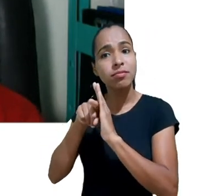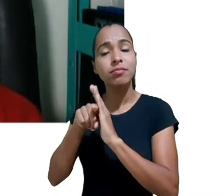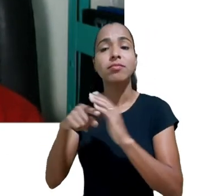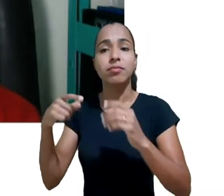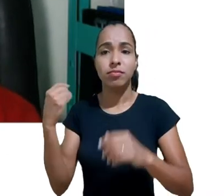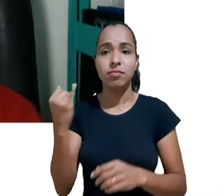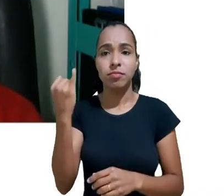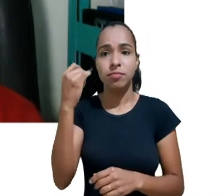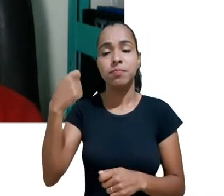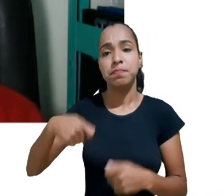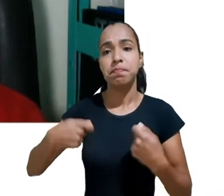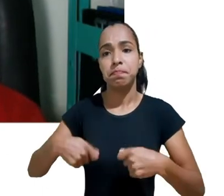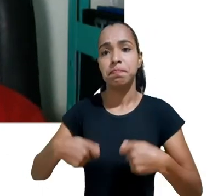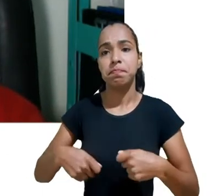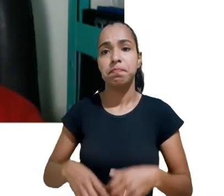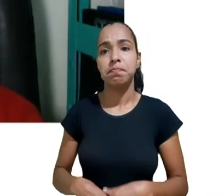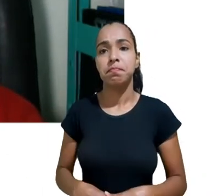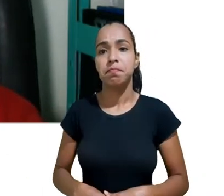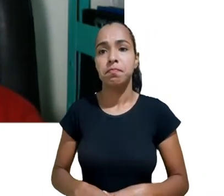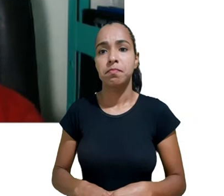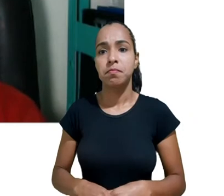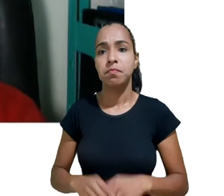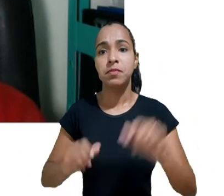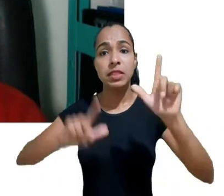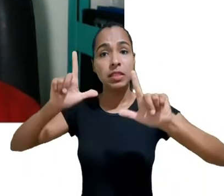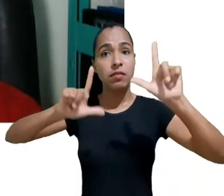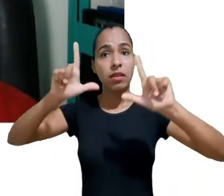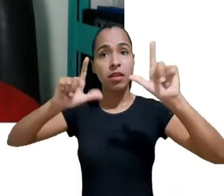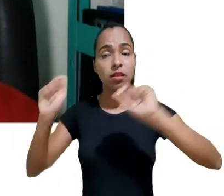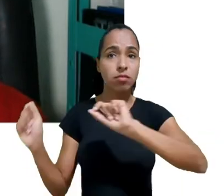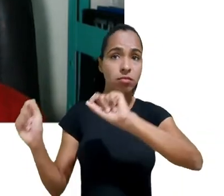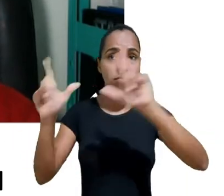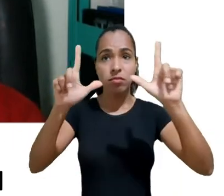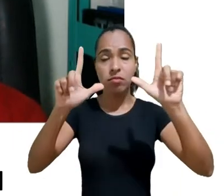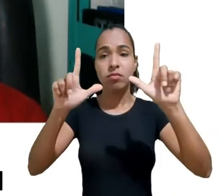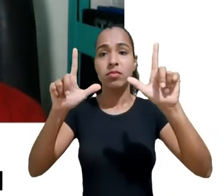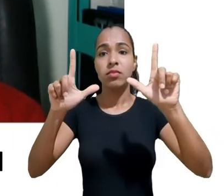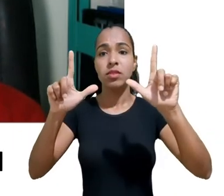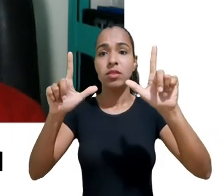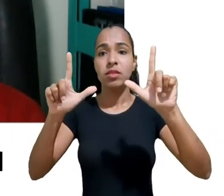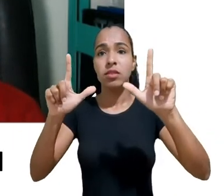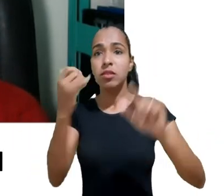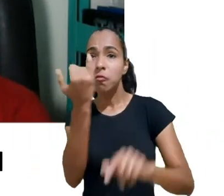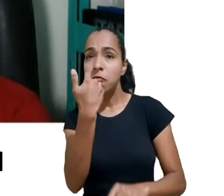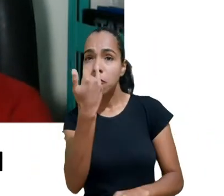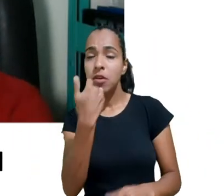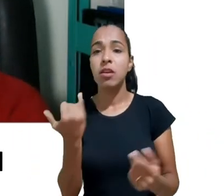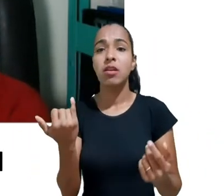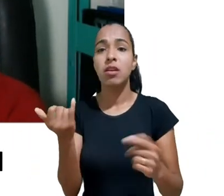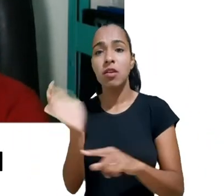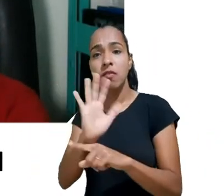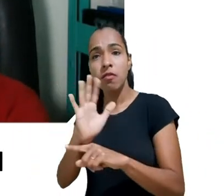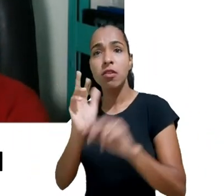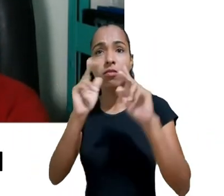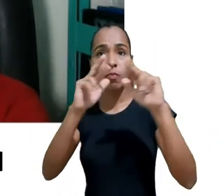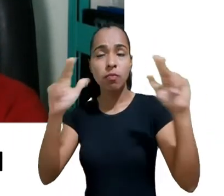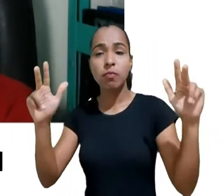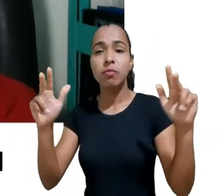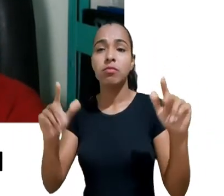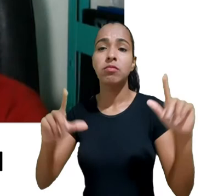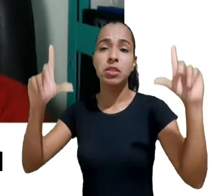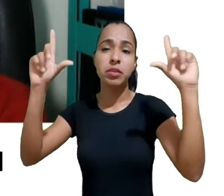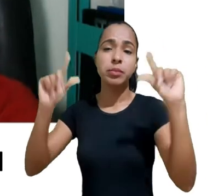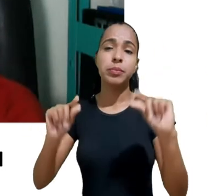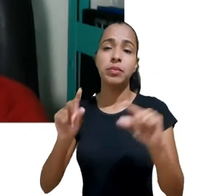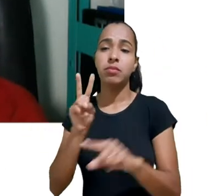TV para obras audiovisuais enfraqueceu indiretamente uma importante ferramenta com a